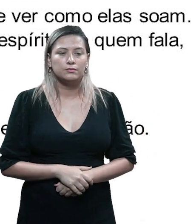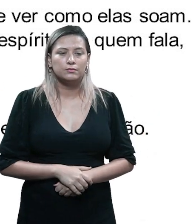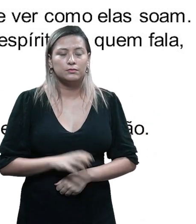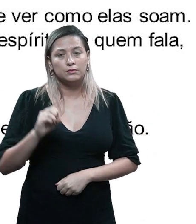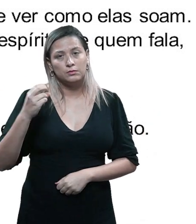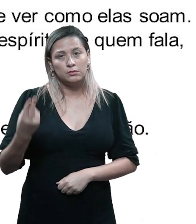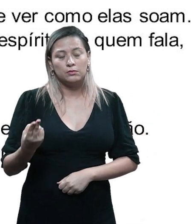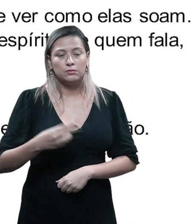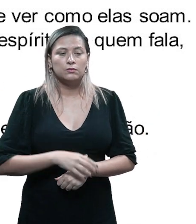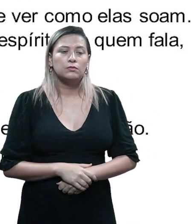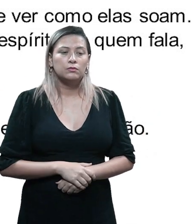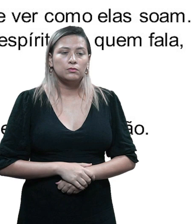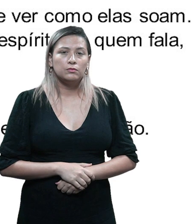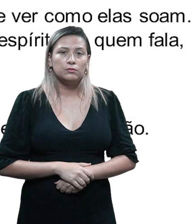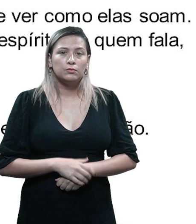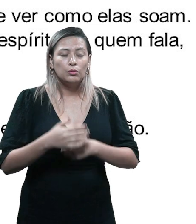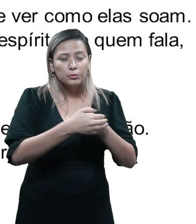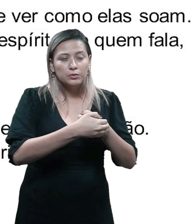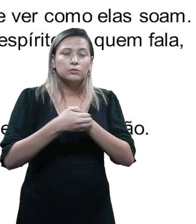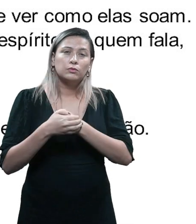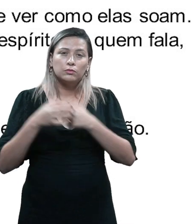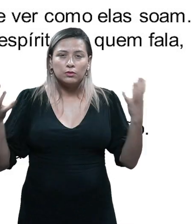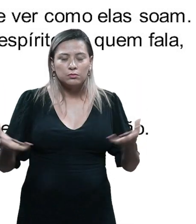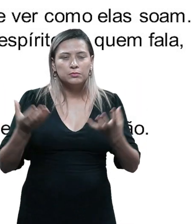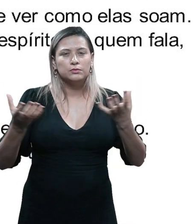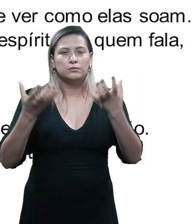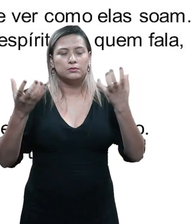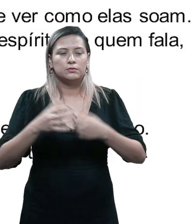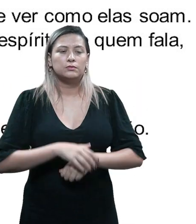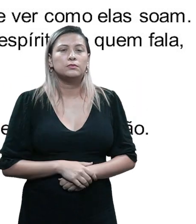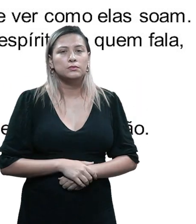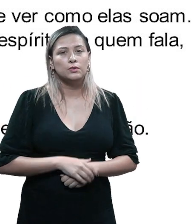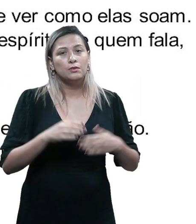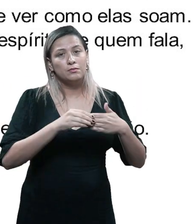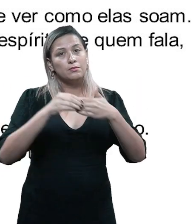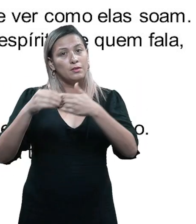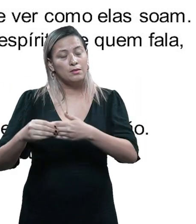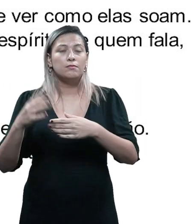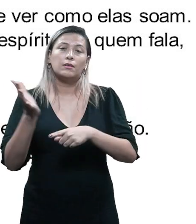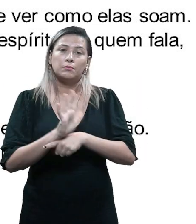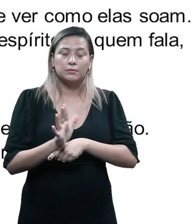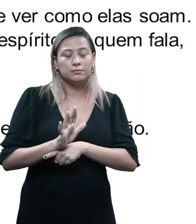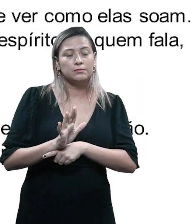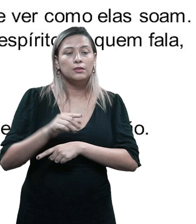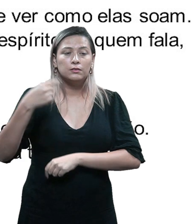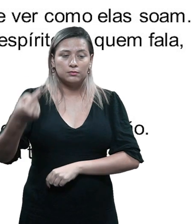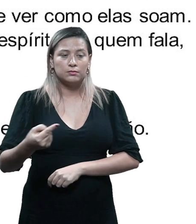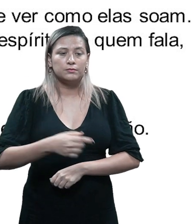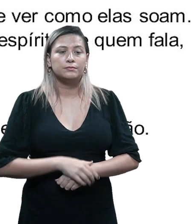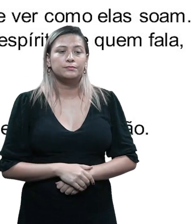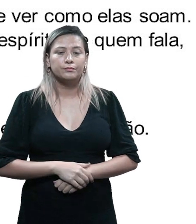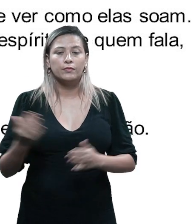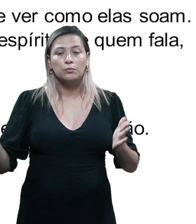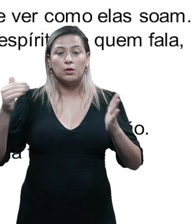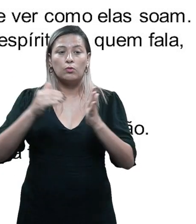motivações ou que você oculte essas motivações que vai levar para a ação adiante.